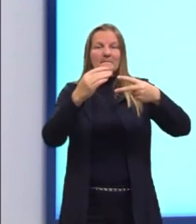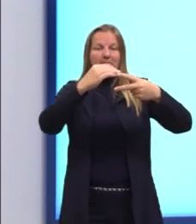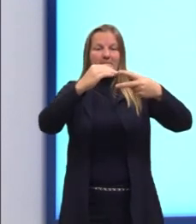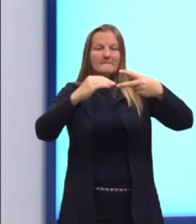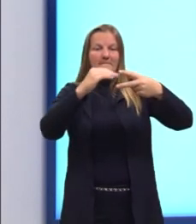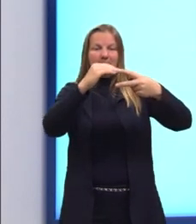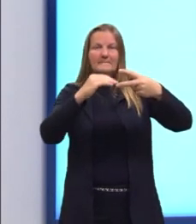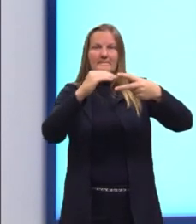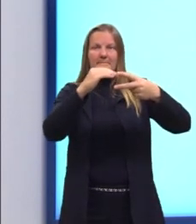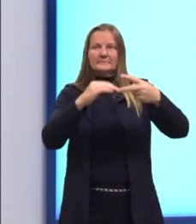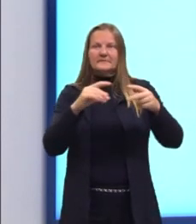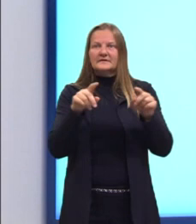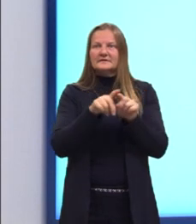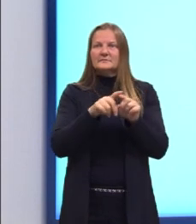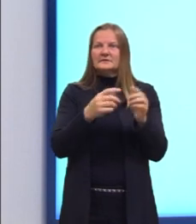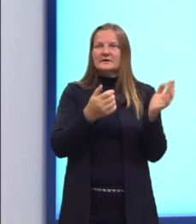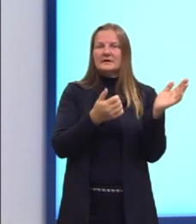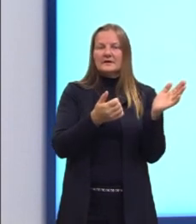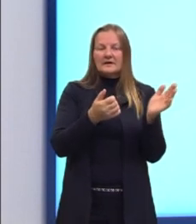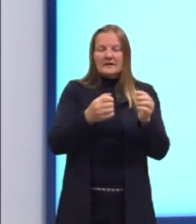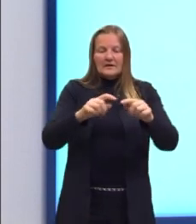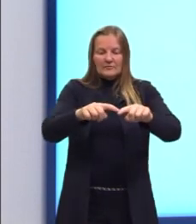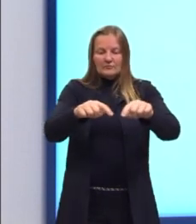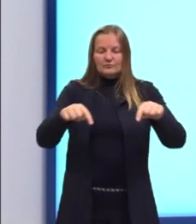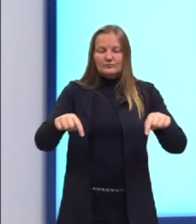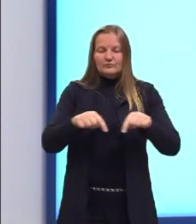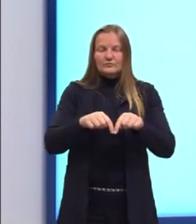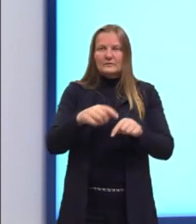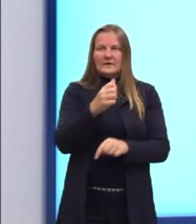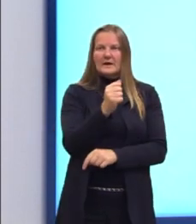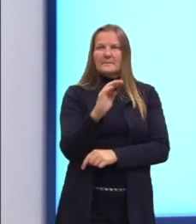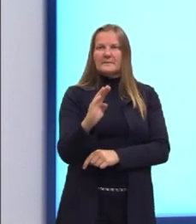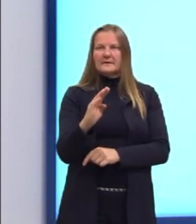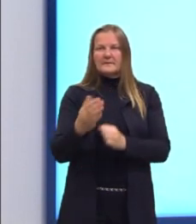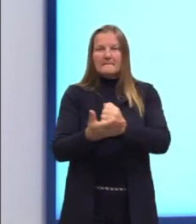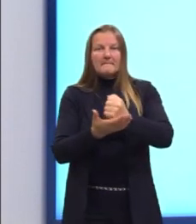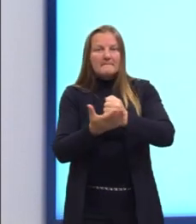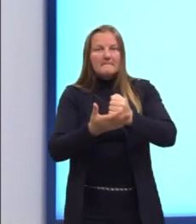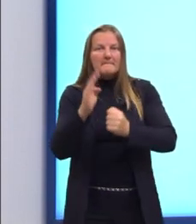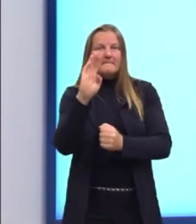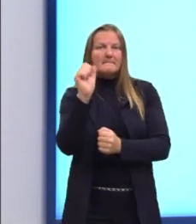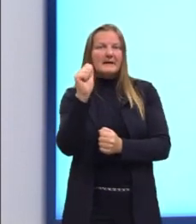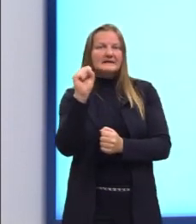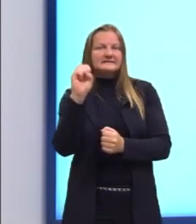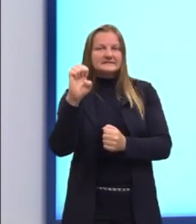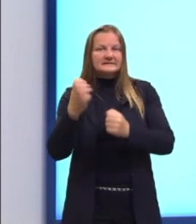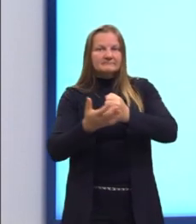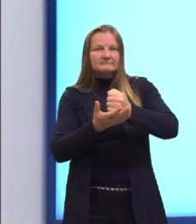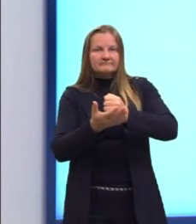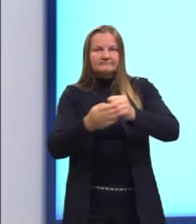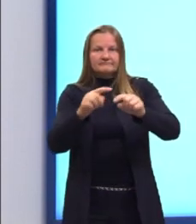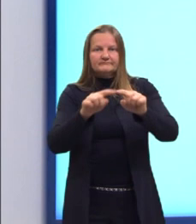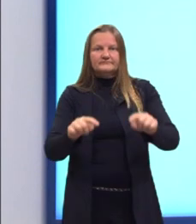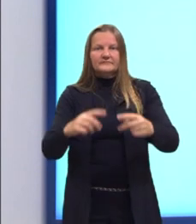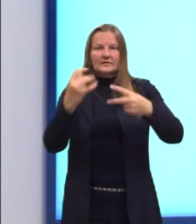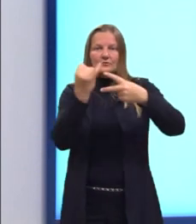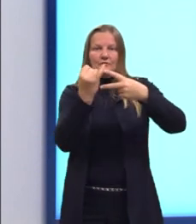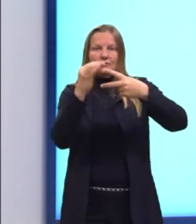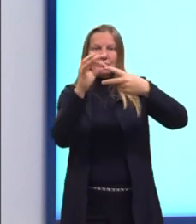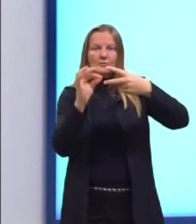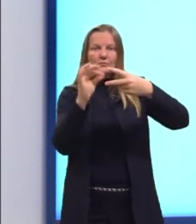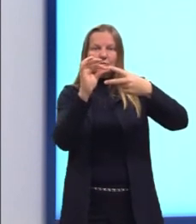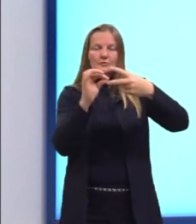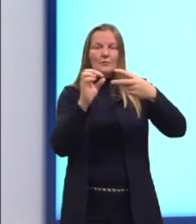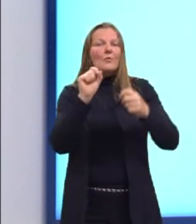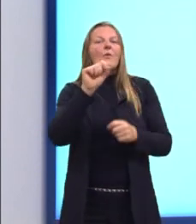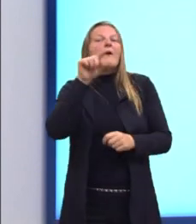Aqui, nós identificamos a área da base como AB. E nós vamos considerar sempre o polígono em questão, né?